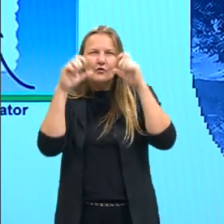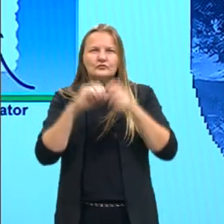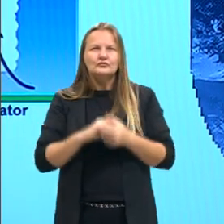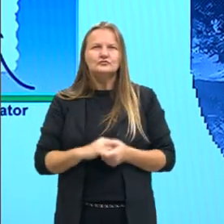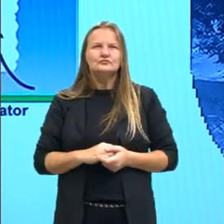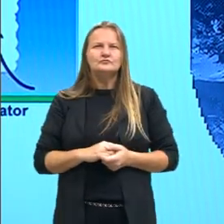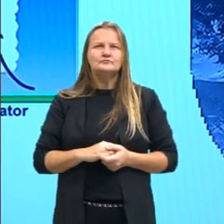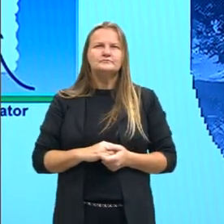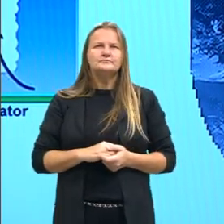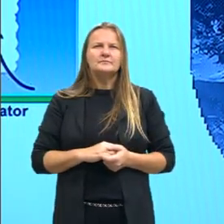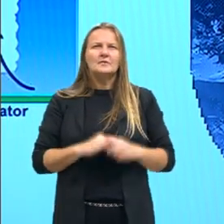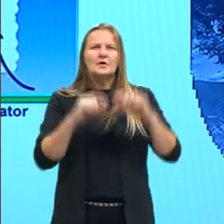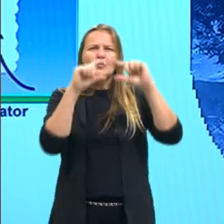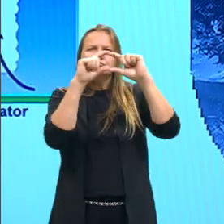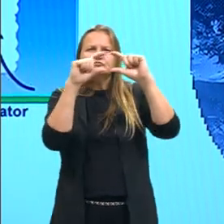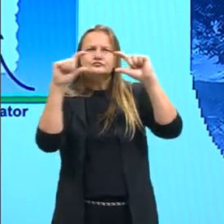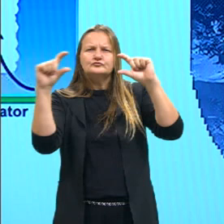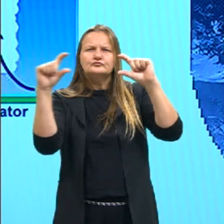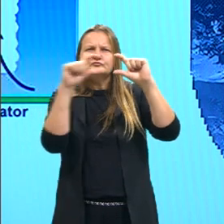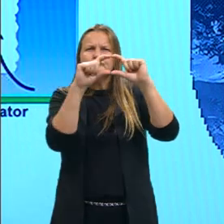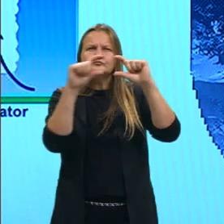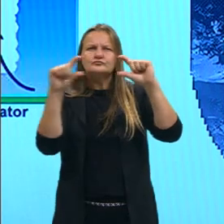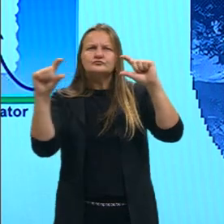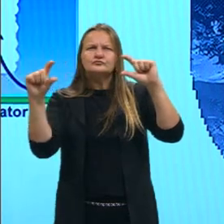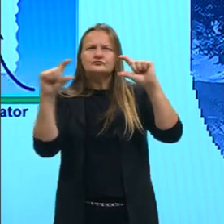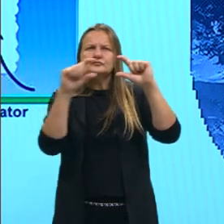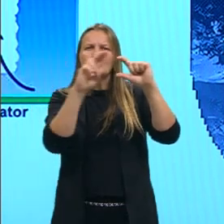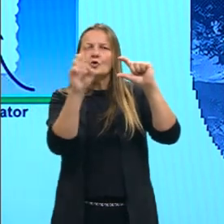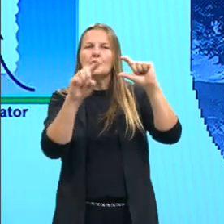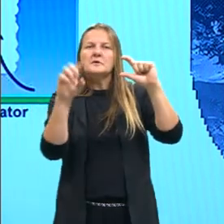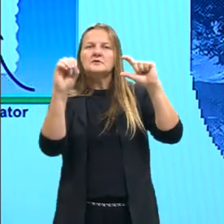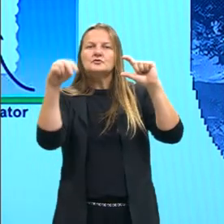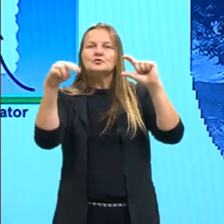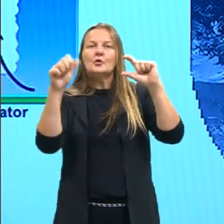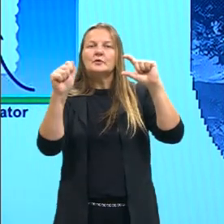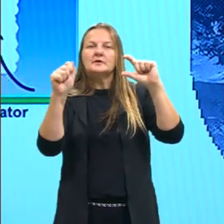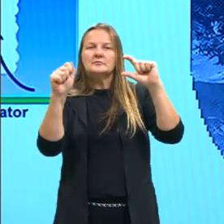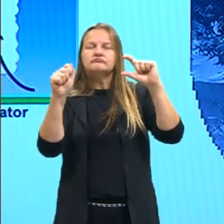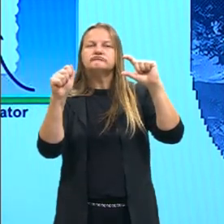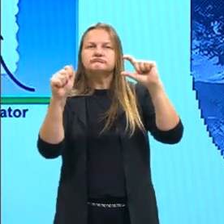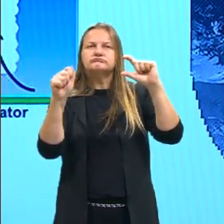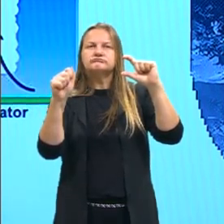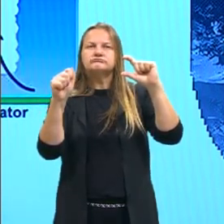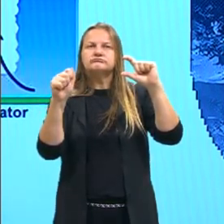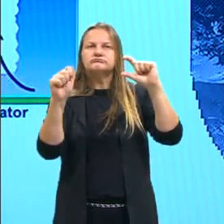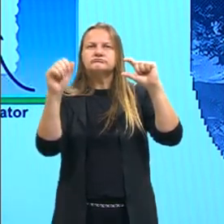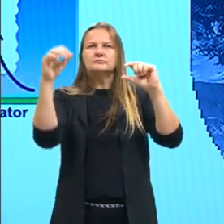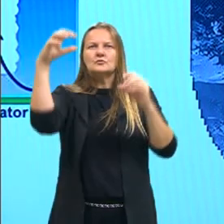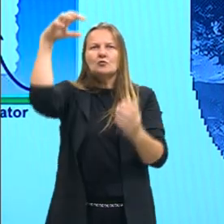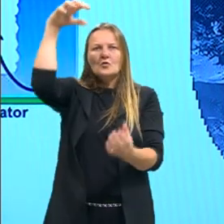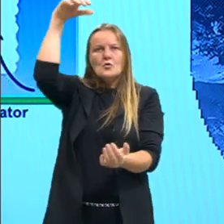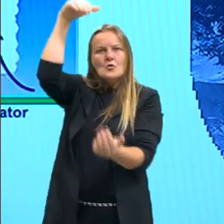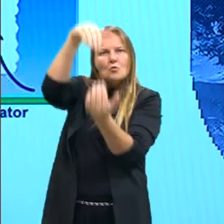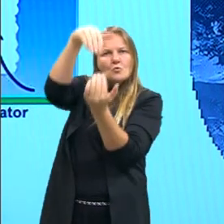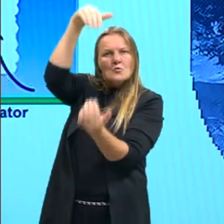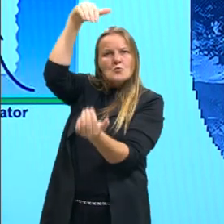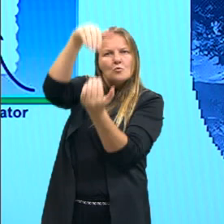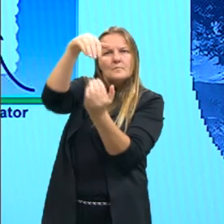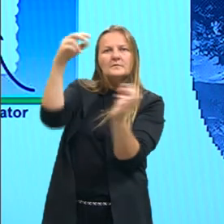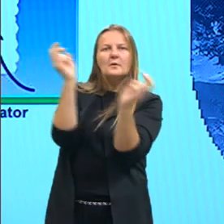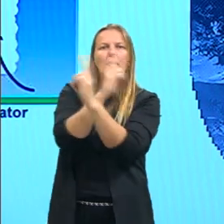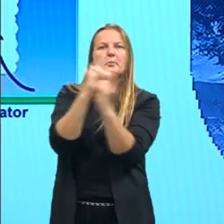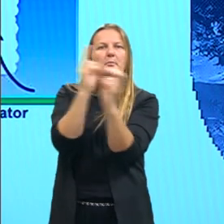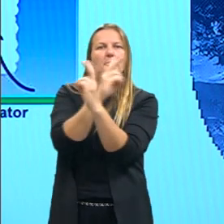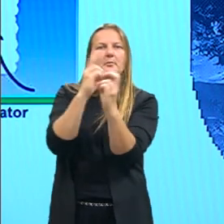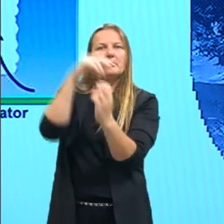direitinho, ó, como é que fica aqui, ó, zona, né, de convergência, vai convergir os ventos pra essa